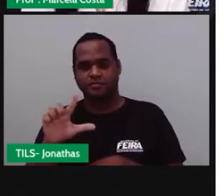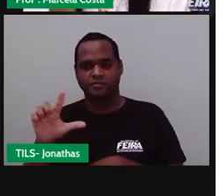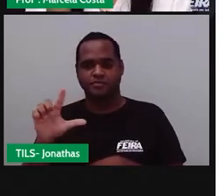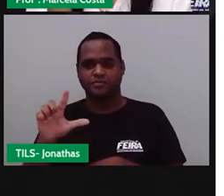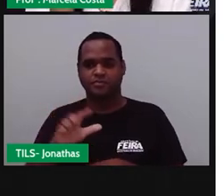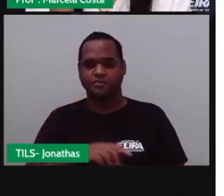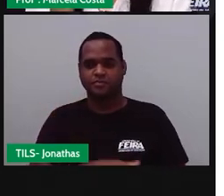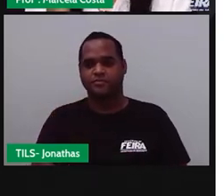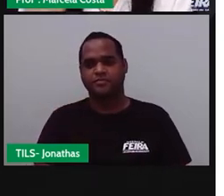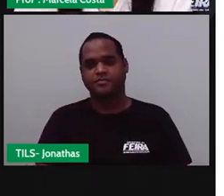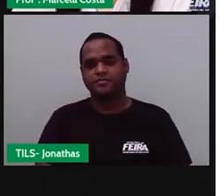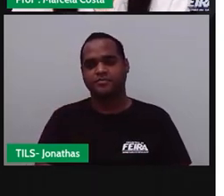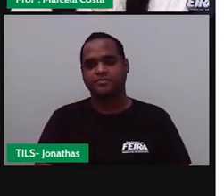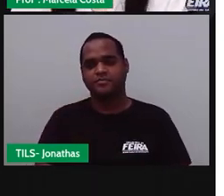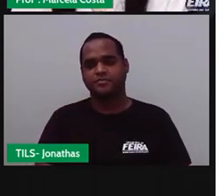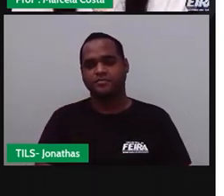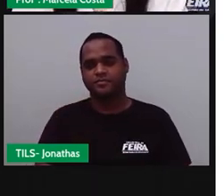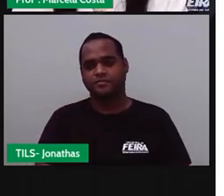Vamos lá?